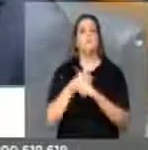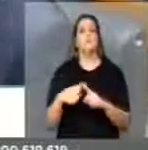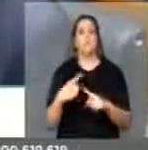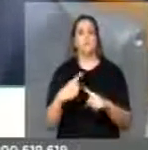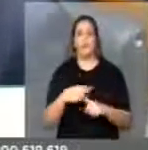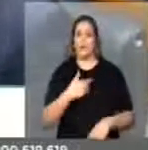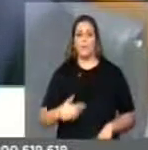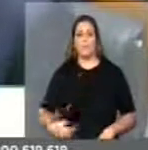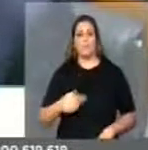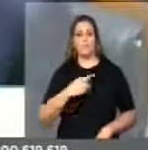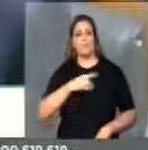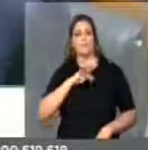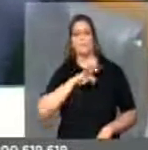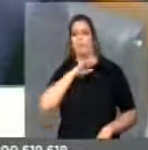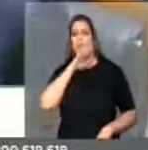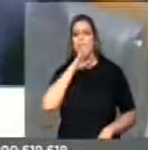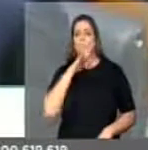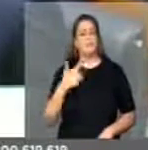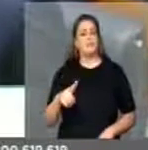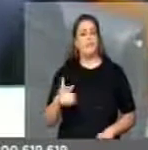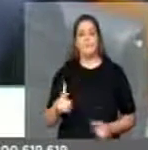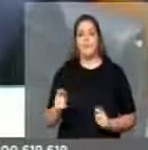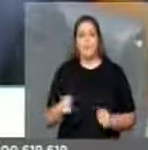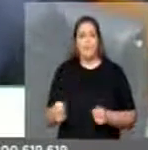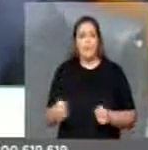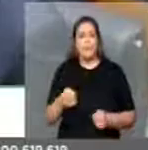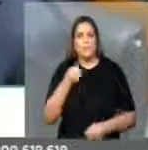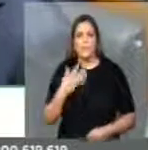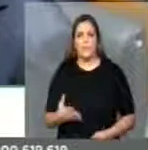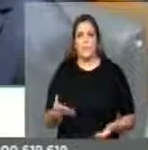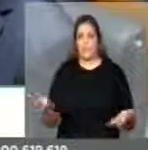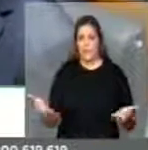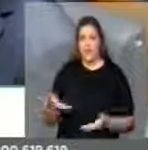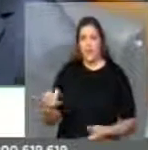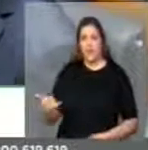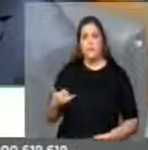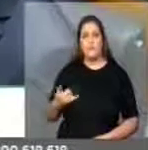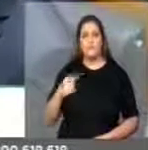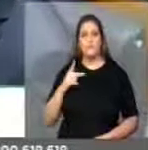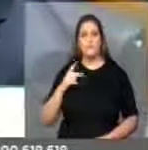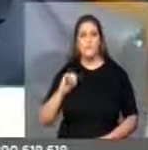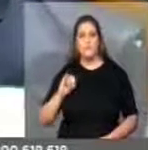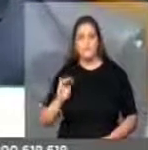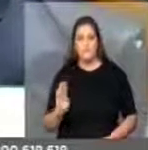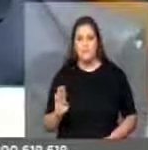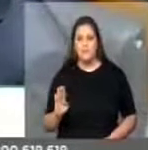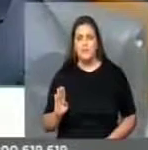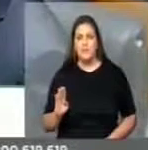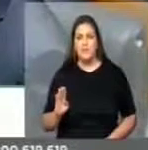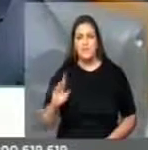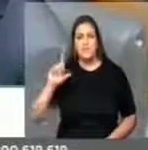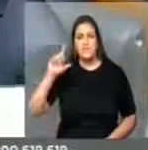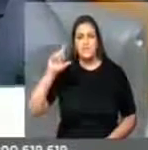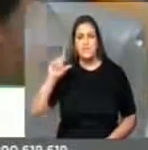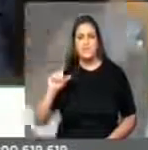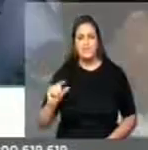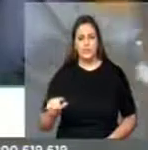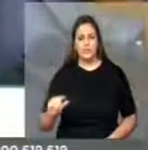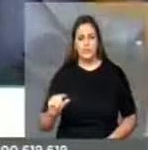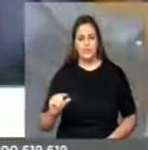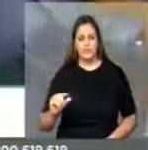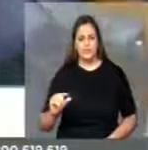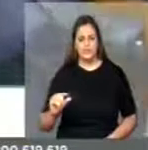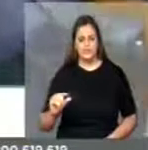do PT e que cegamos hoje, recebemos hoje a notícia de que o PIB do segundo trimestre reduziu em zero...